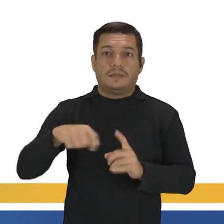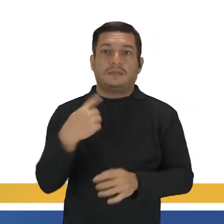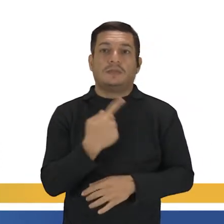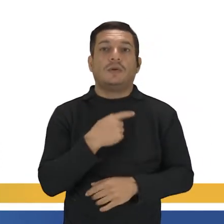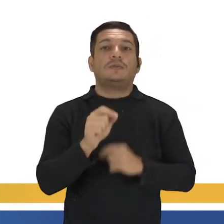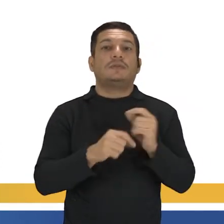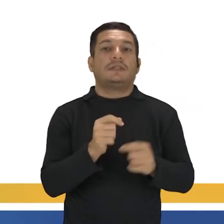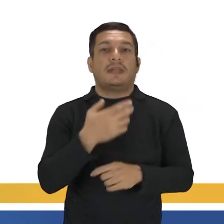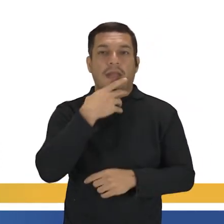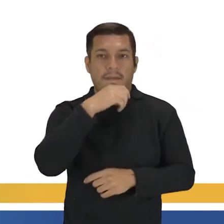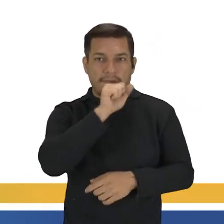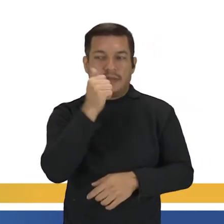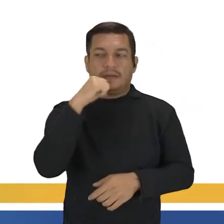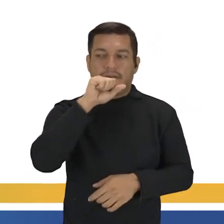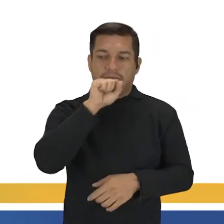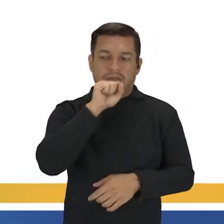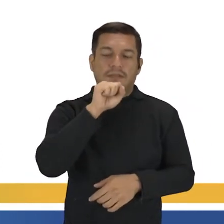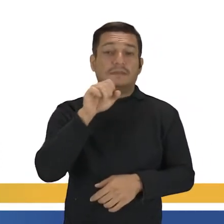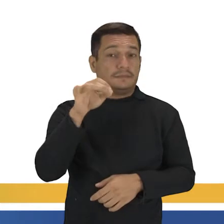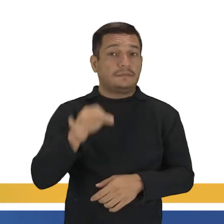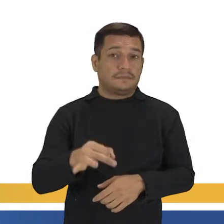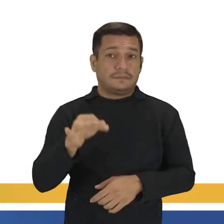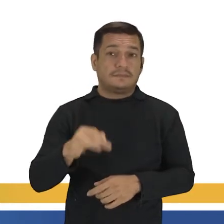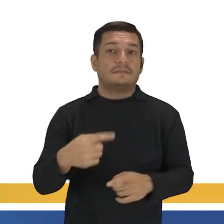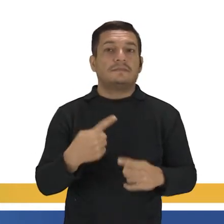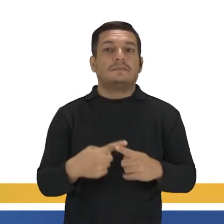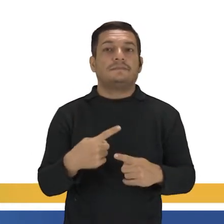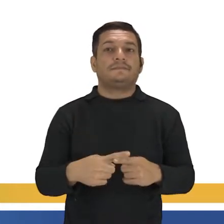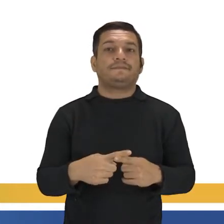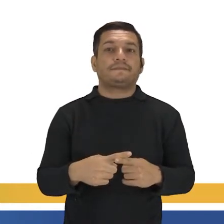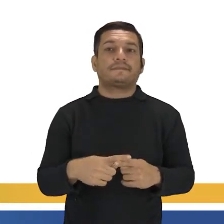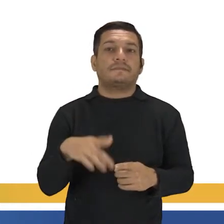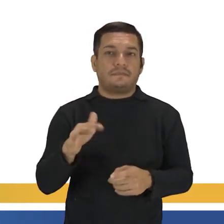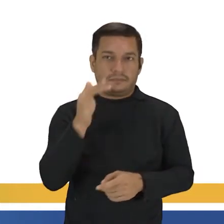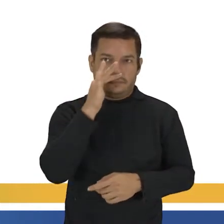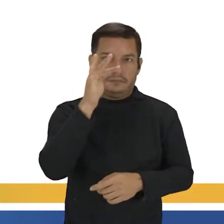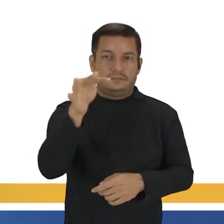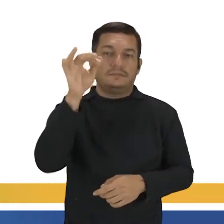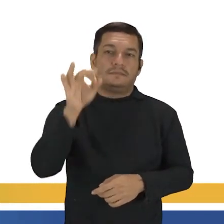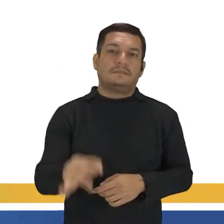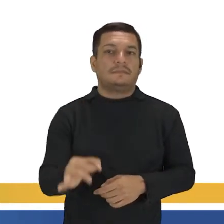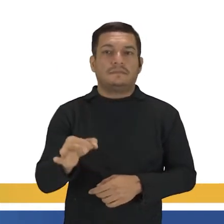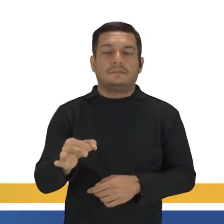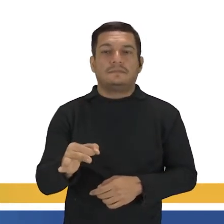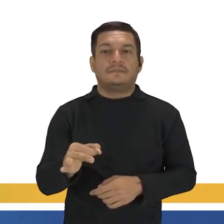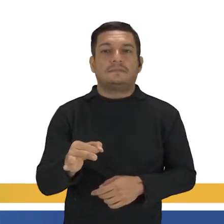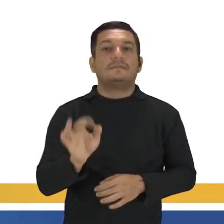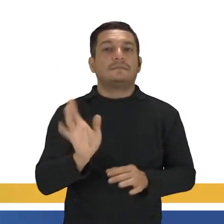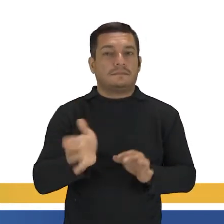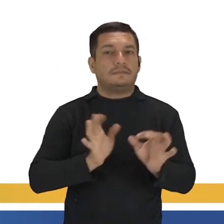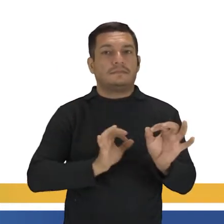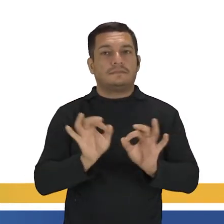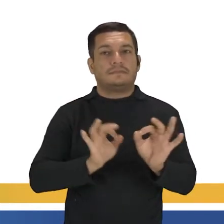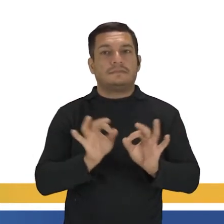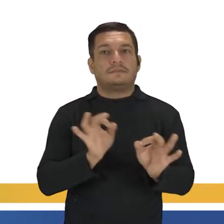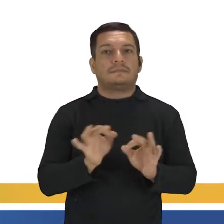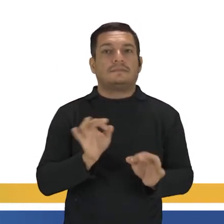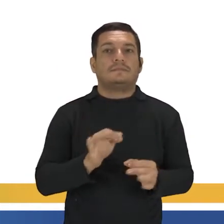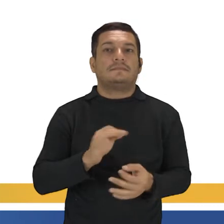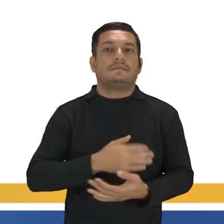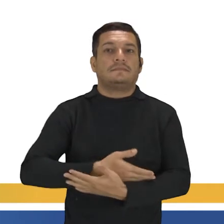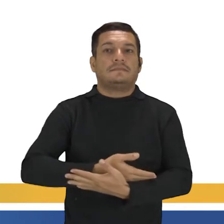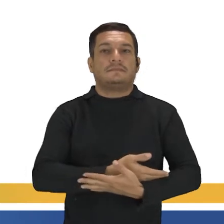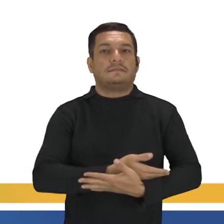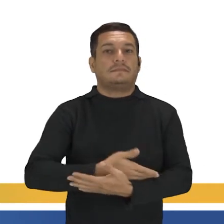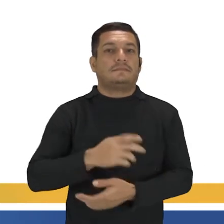tornaremos pais. Tá certo. Por quê? Já é um futuro certo aí. Já foi planejado aí. O bebê já tá